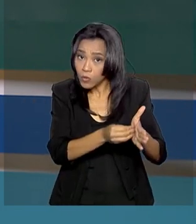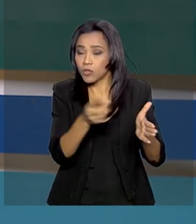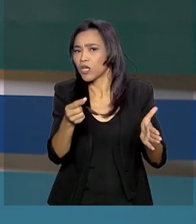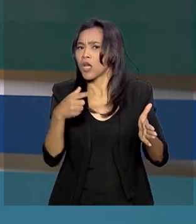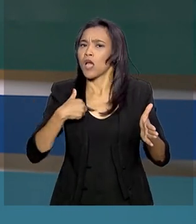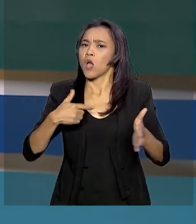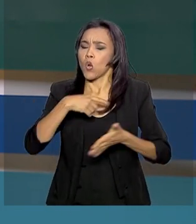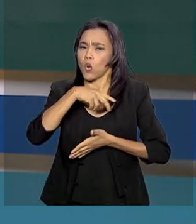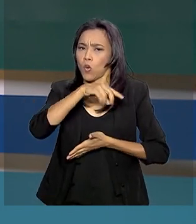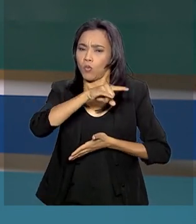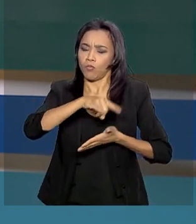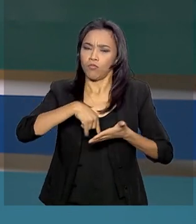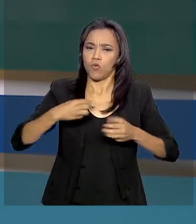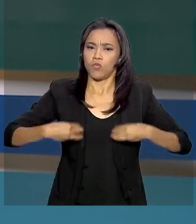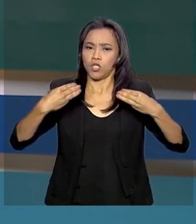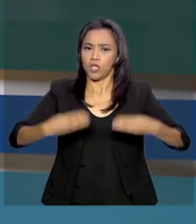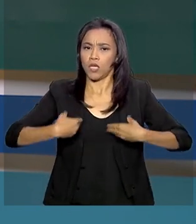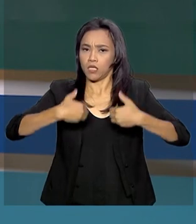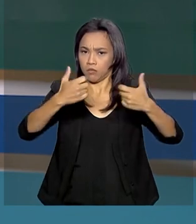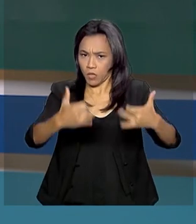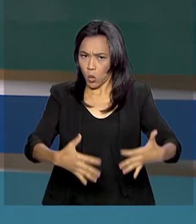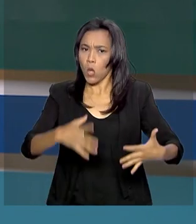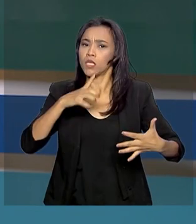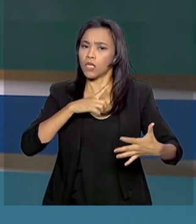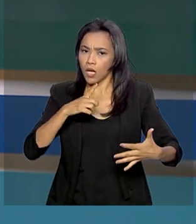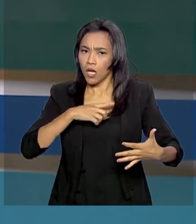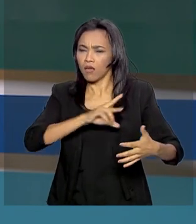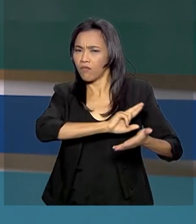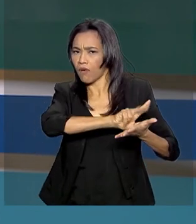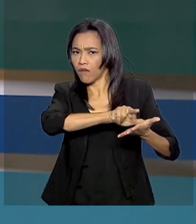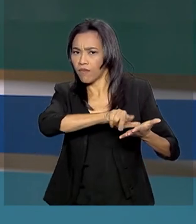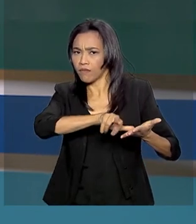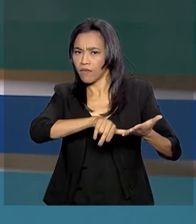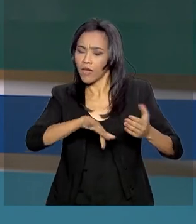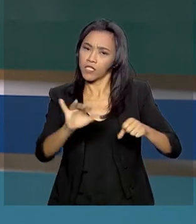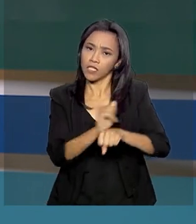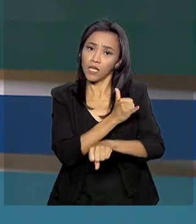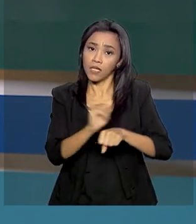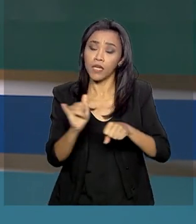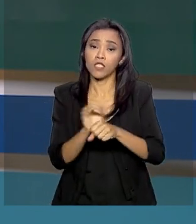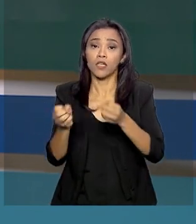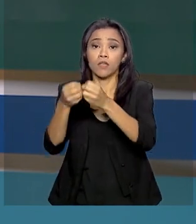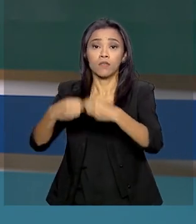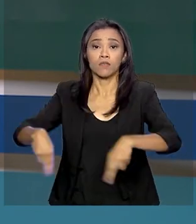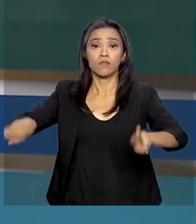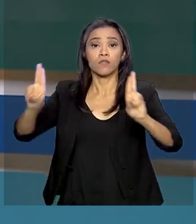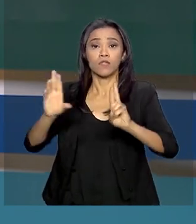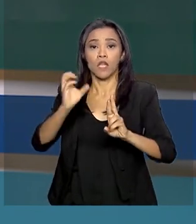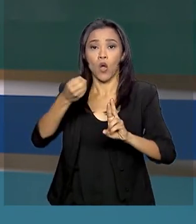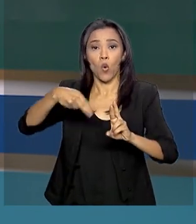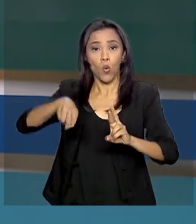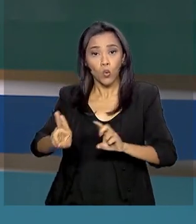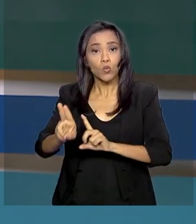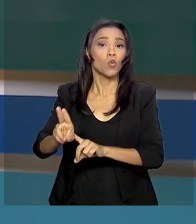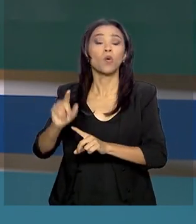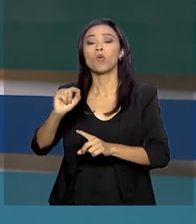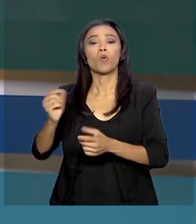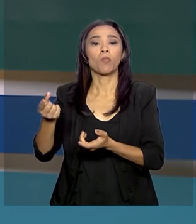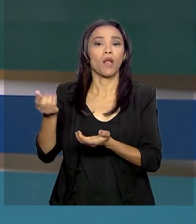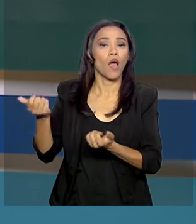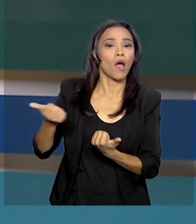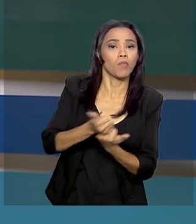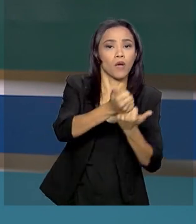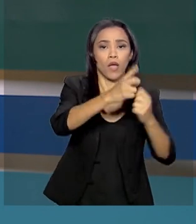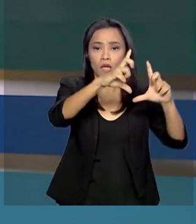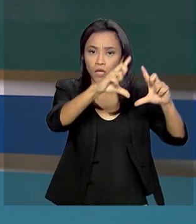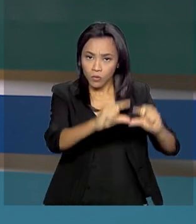divulgou uma nota explicando que já existem vários instrumentos no âmbito da ONU para financiar atividades de redução do desmatamento e de